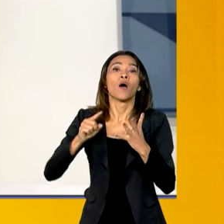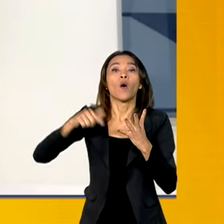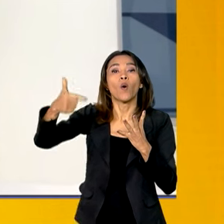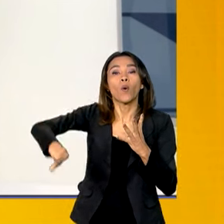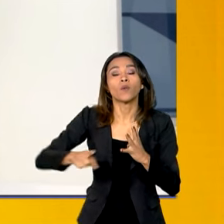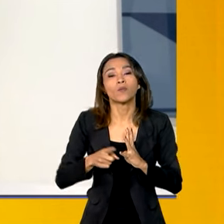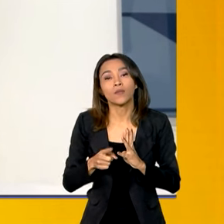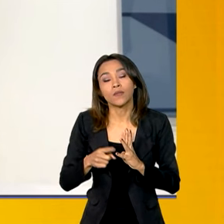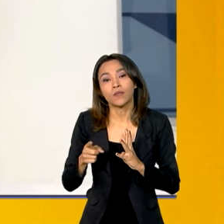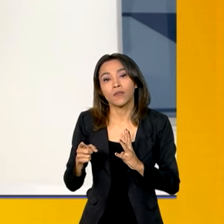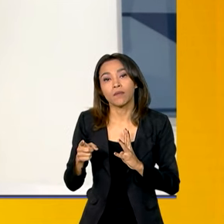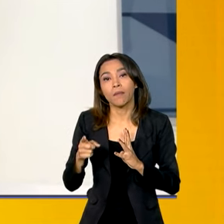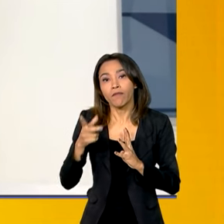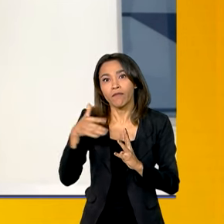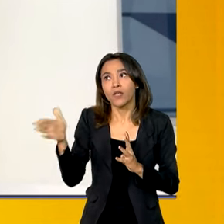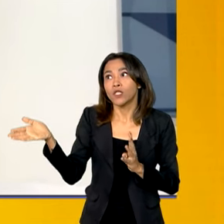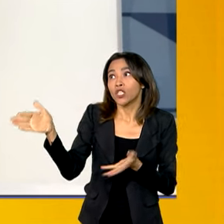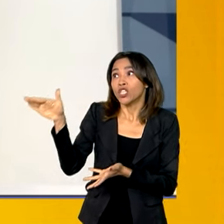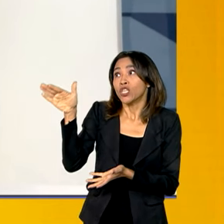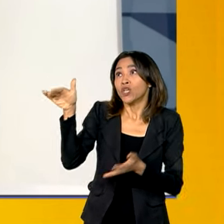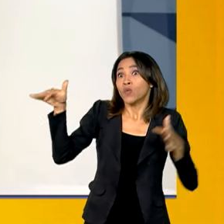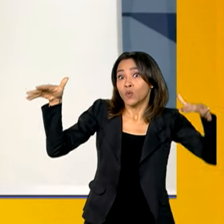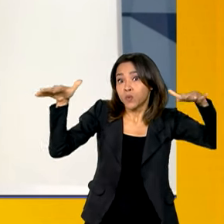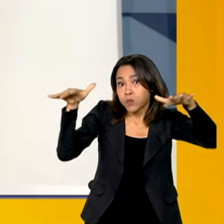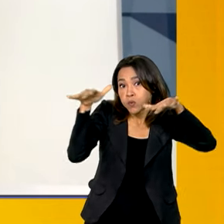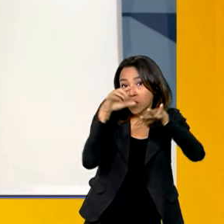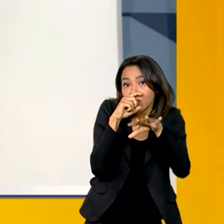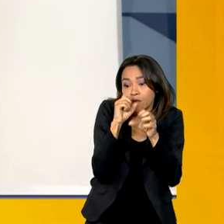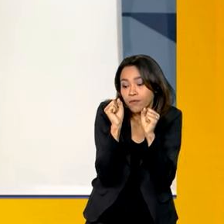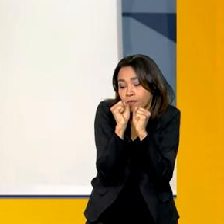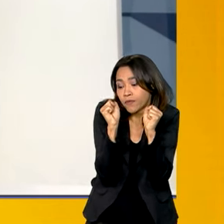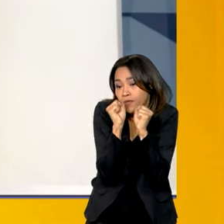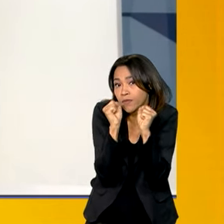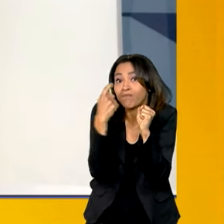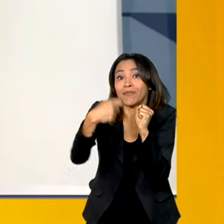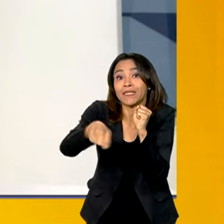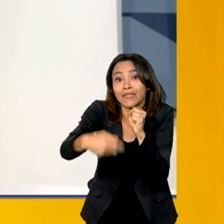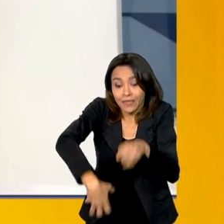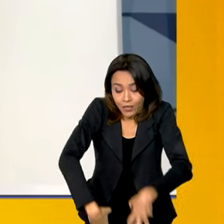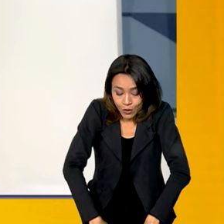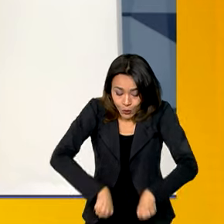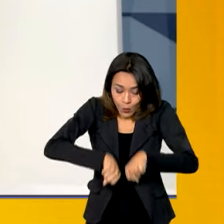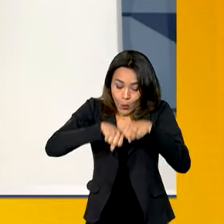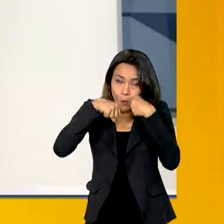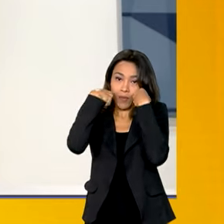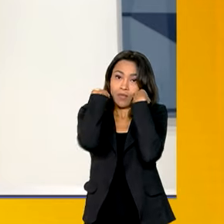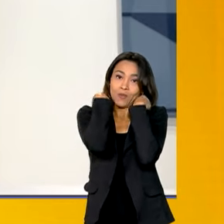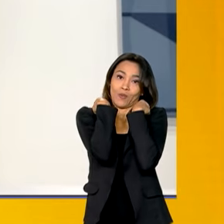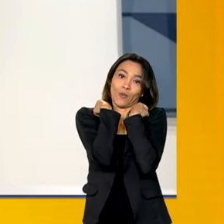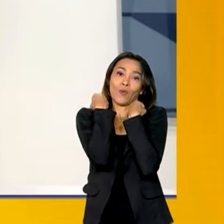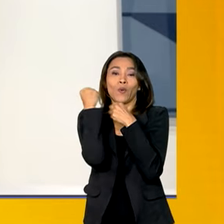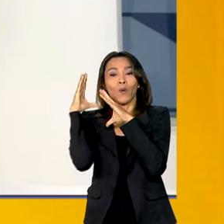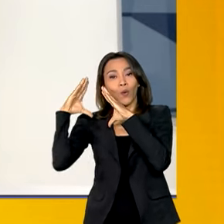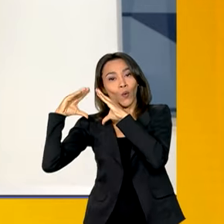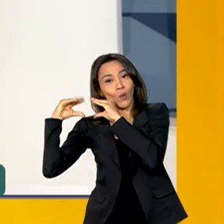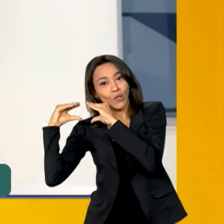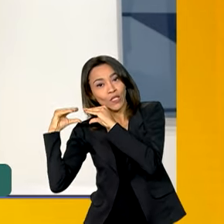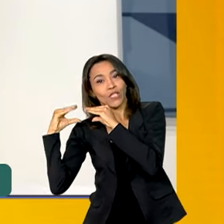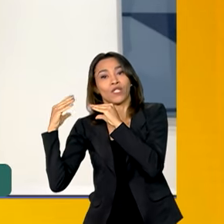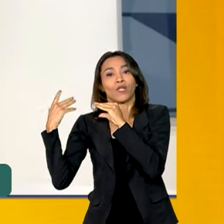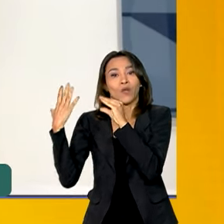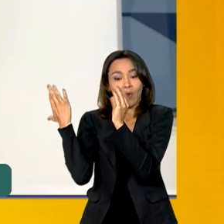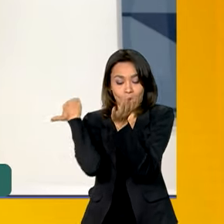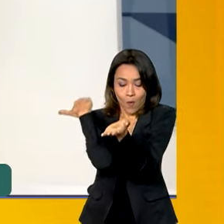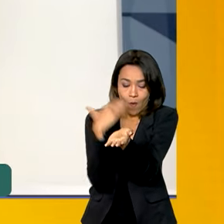da chegada do frio aqui no nosso estado, então cobertores, colchões, agasalho também são muito